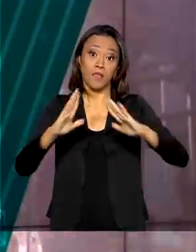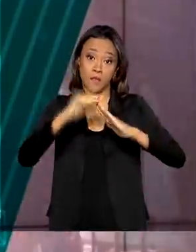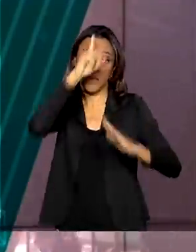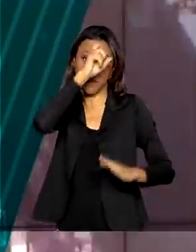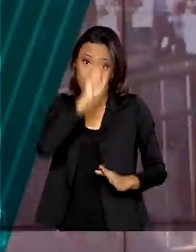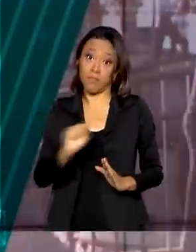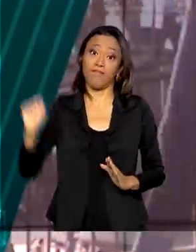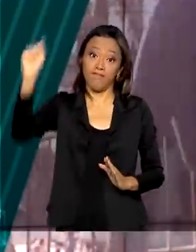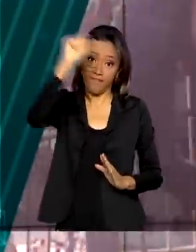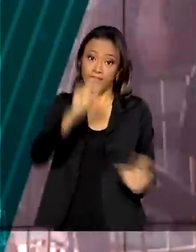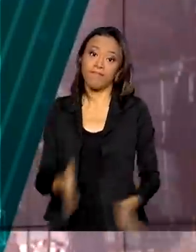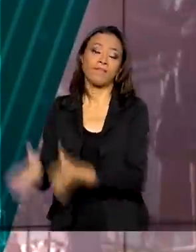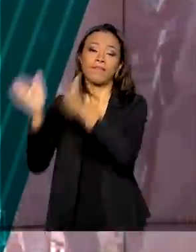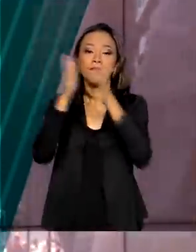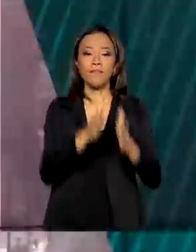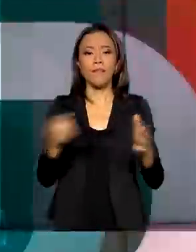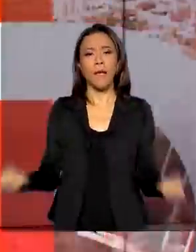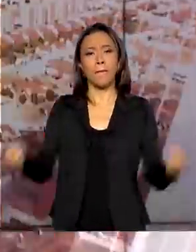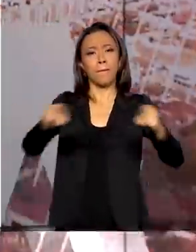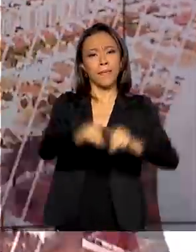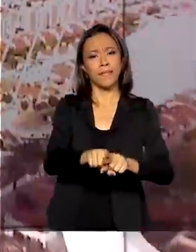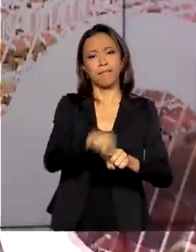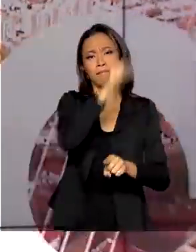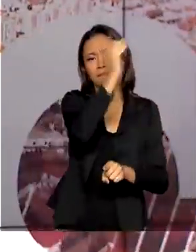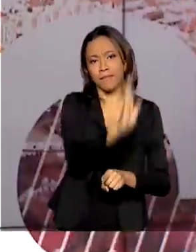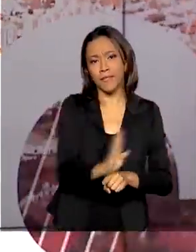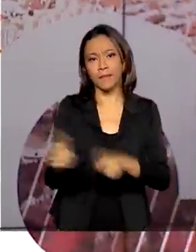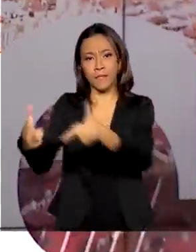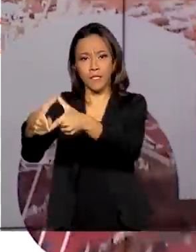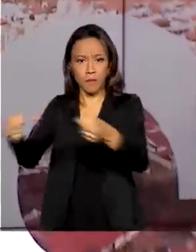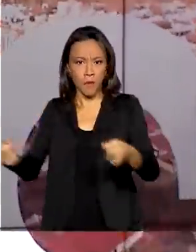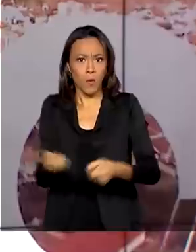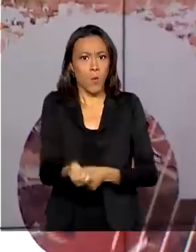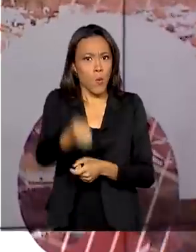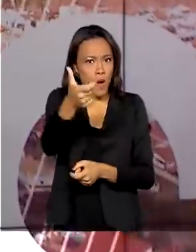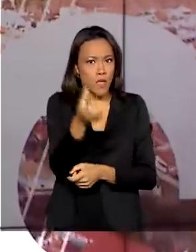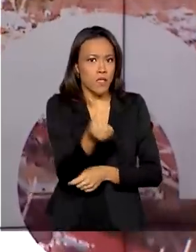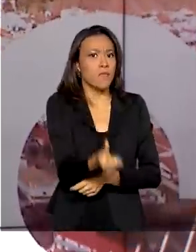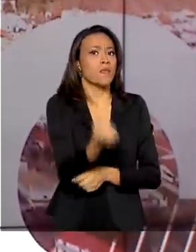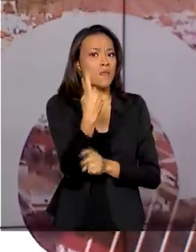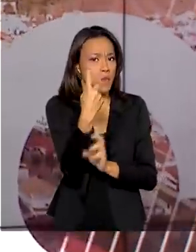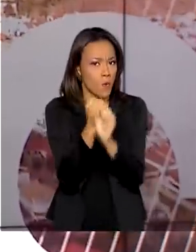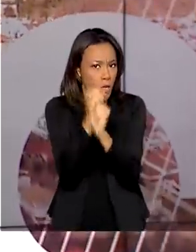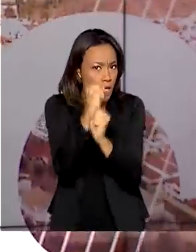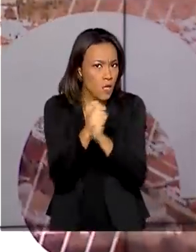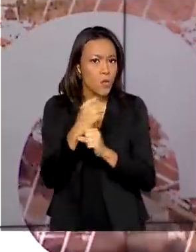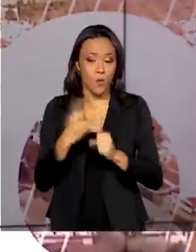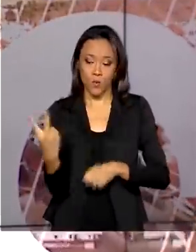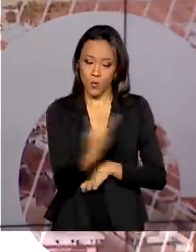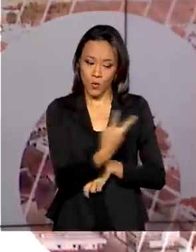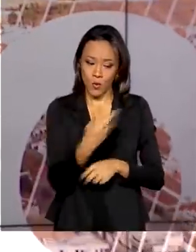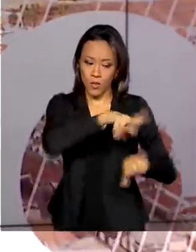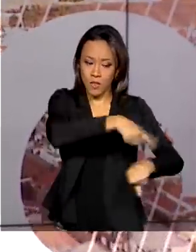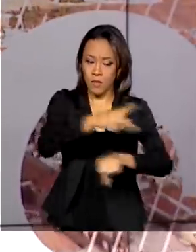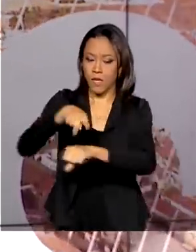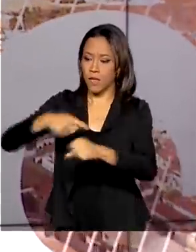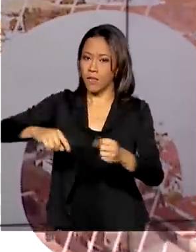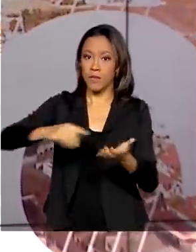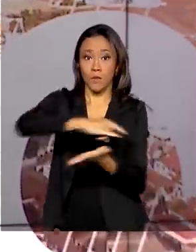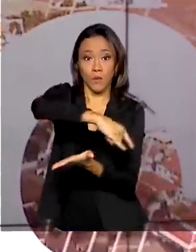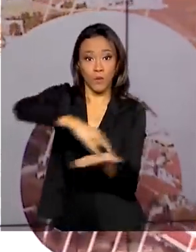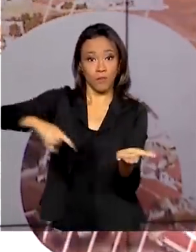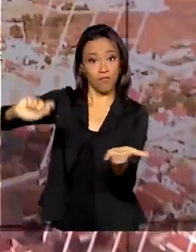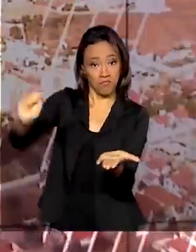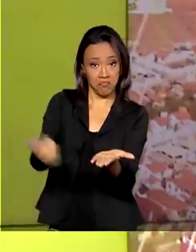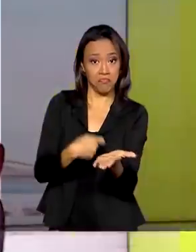A parceria Brasil e Japão já dura quase 61 anos e os dois países assinaram mais um acordo de cooperação.